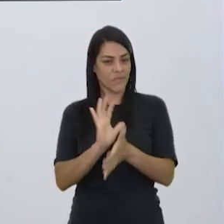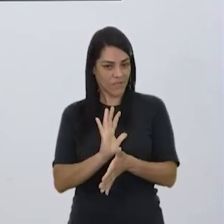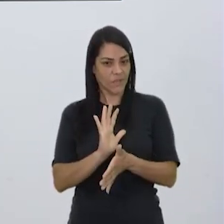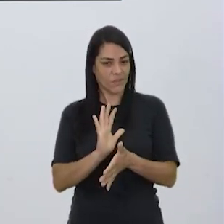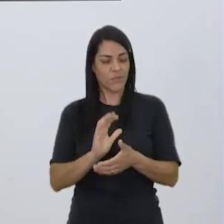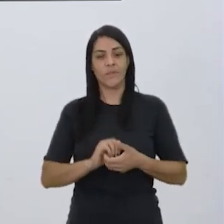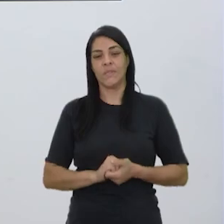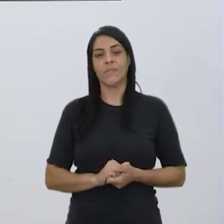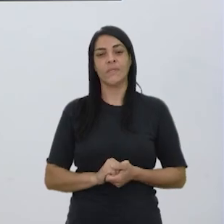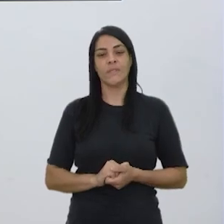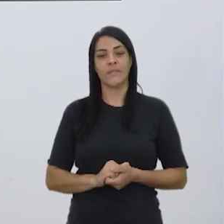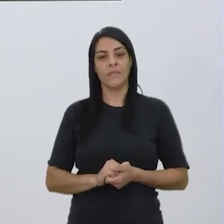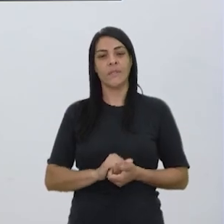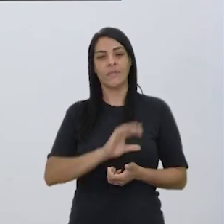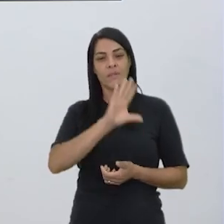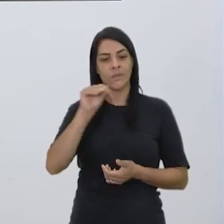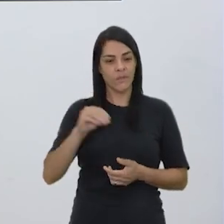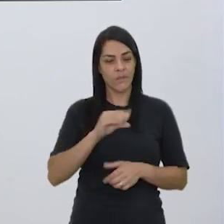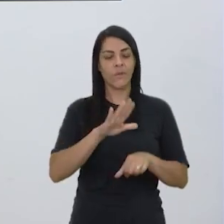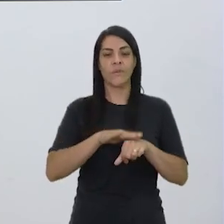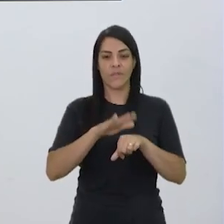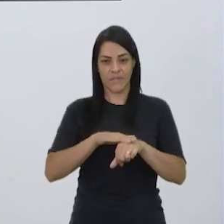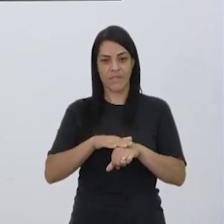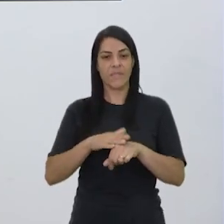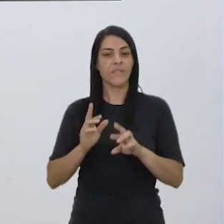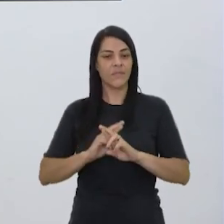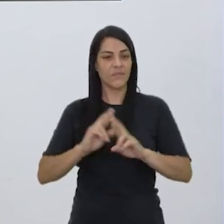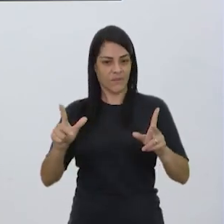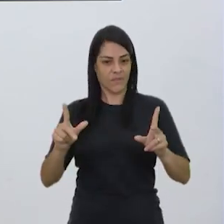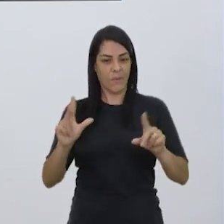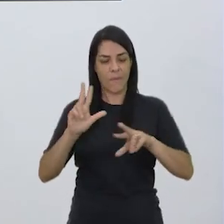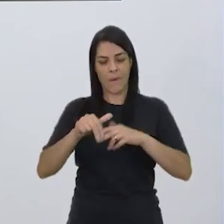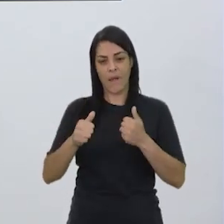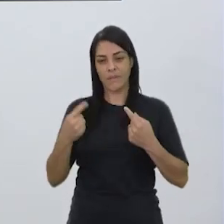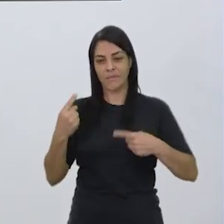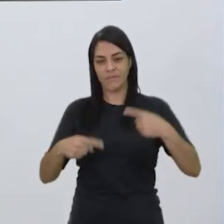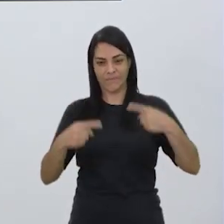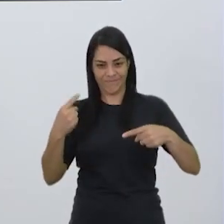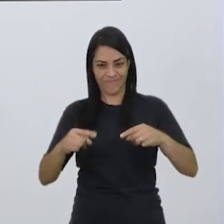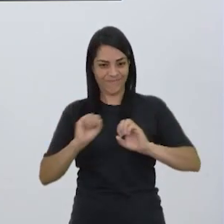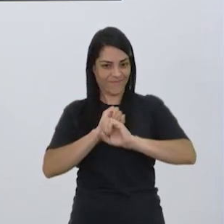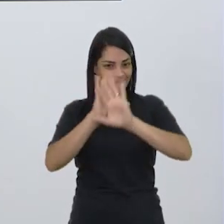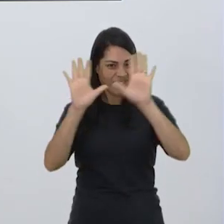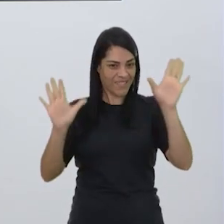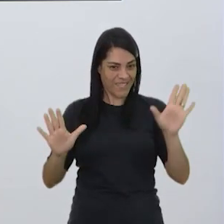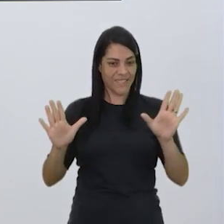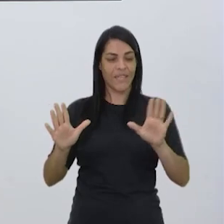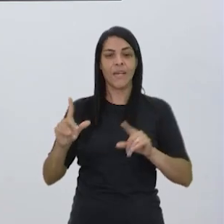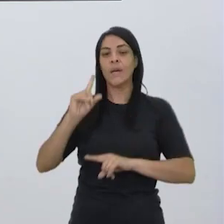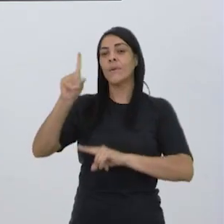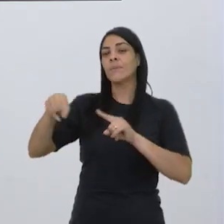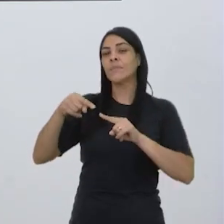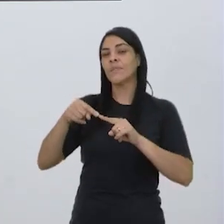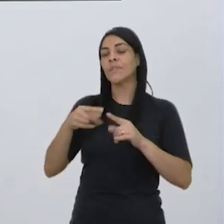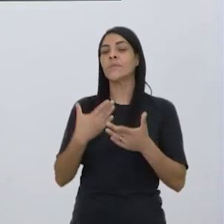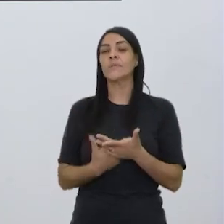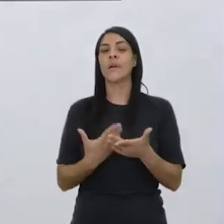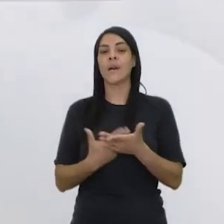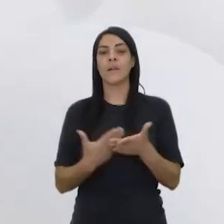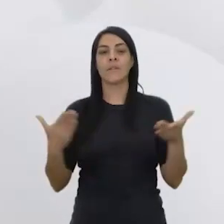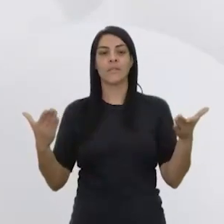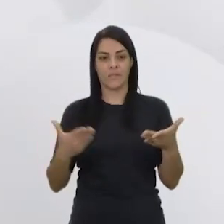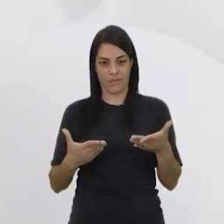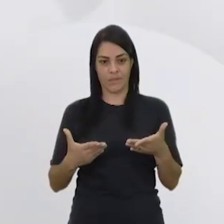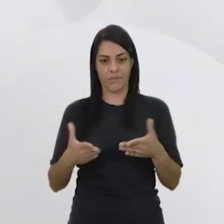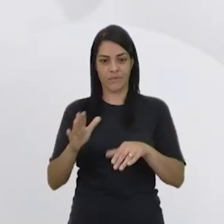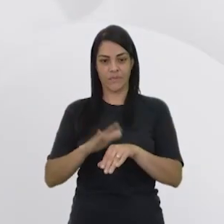e a gente fazendo inferência através do debate, tá bom? Acho que está um pouquinho mais claro. Vamos ao objetivo da aula de hoje. Promover a